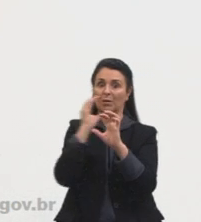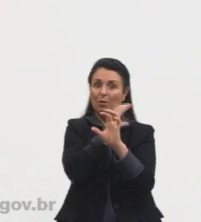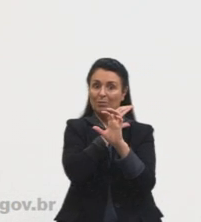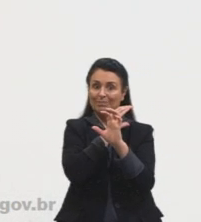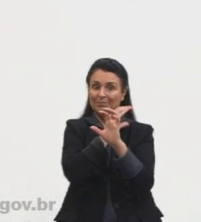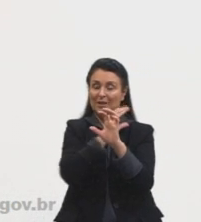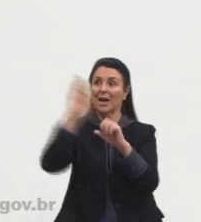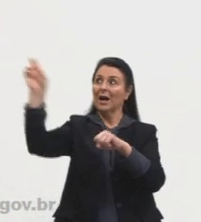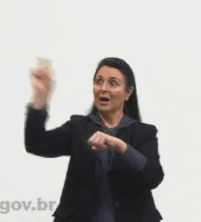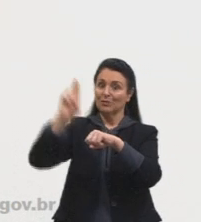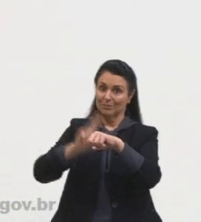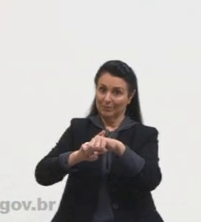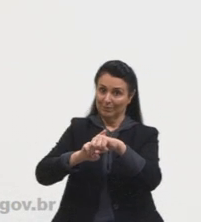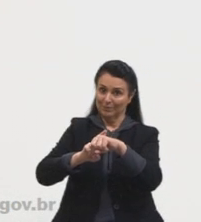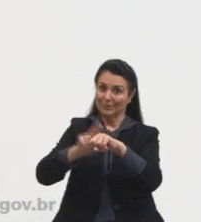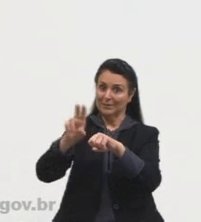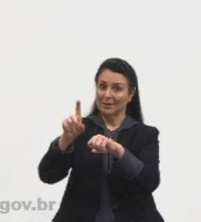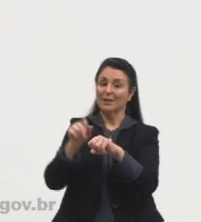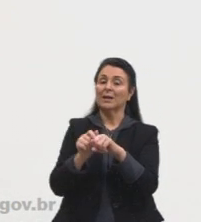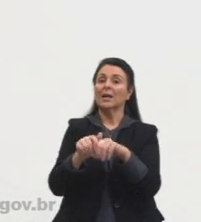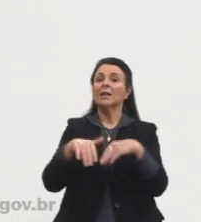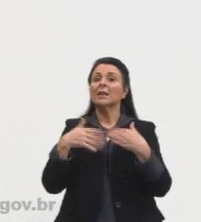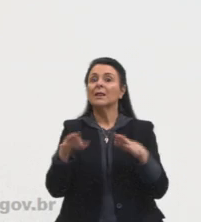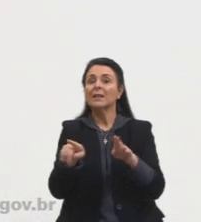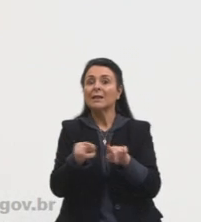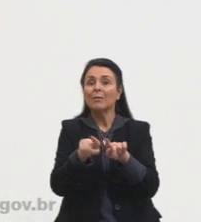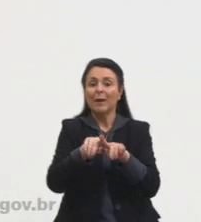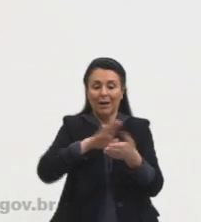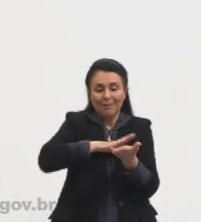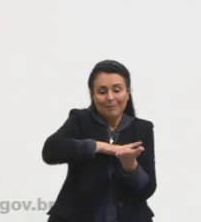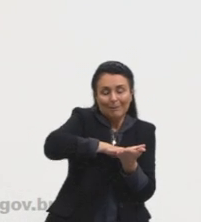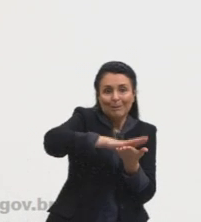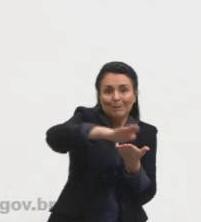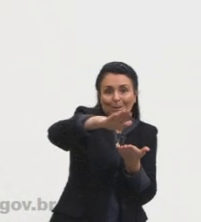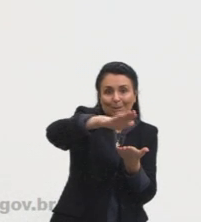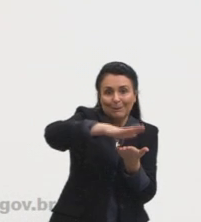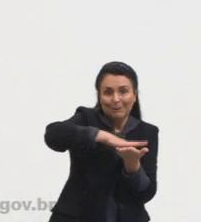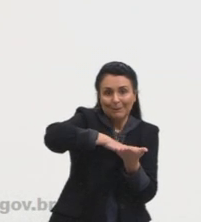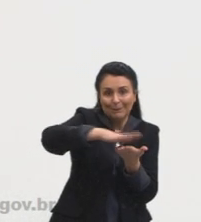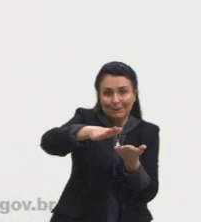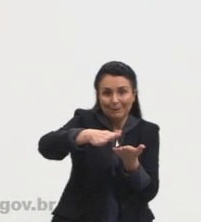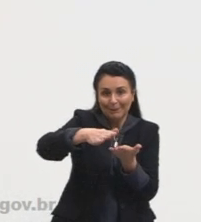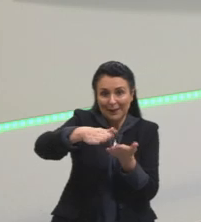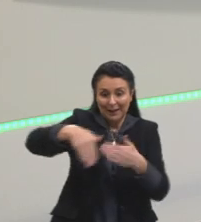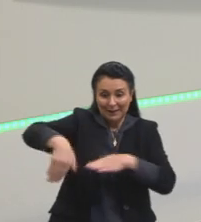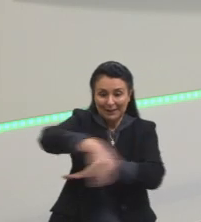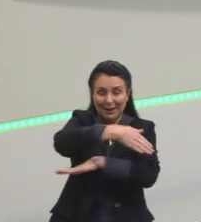radiação. Outra coisa lá, pavimentação com impermeabilização. Então, essa